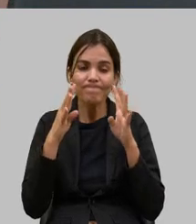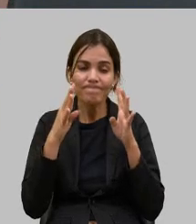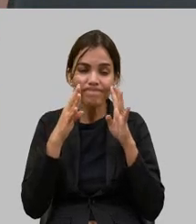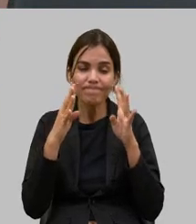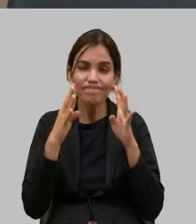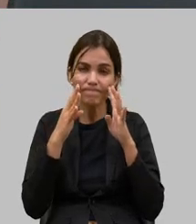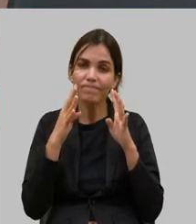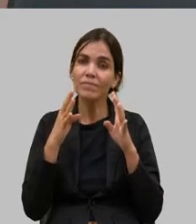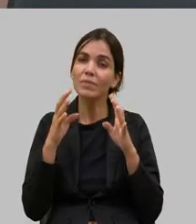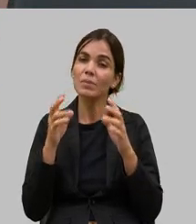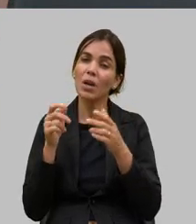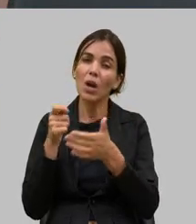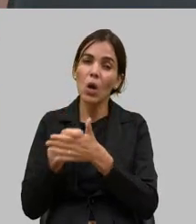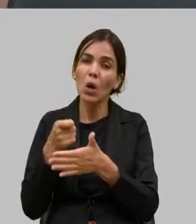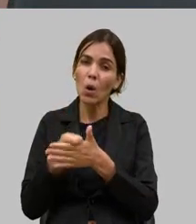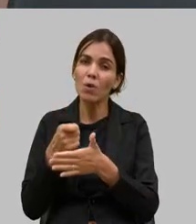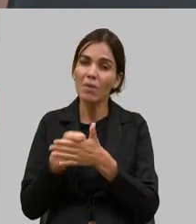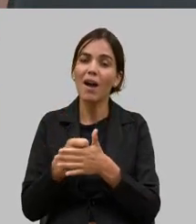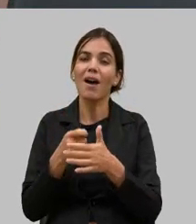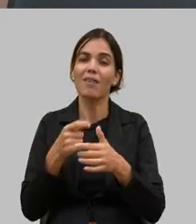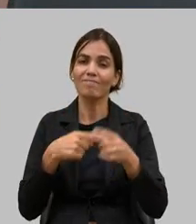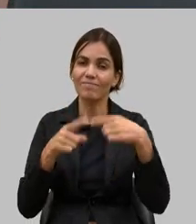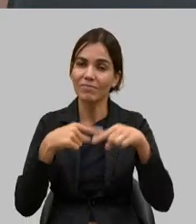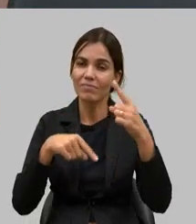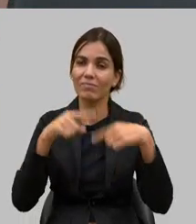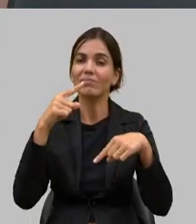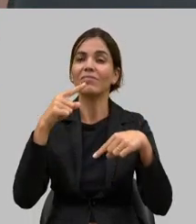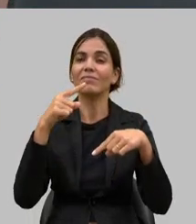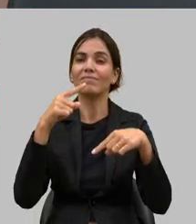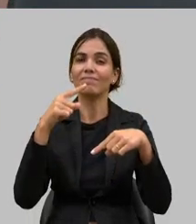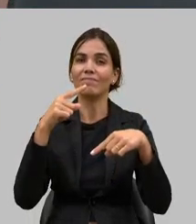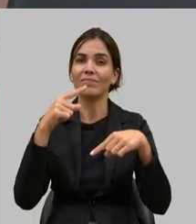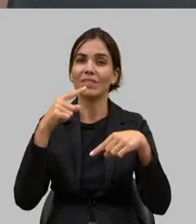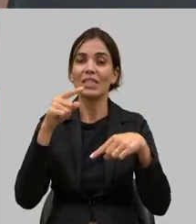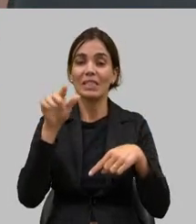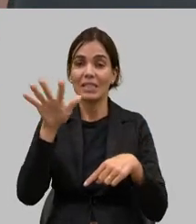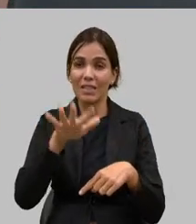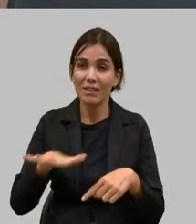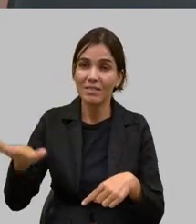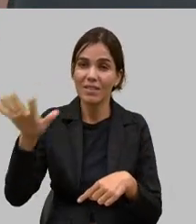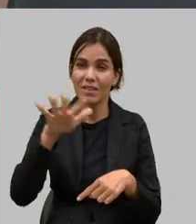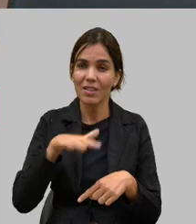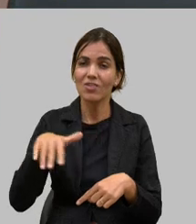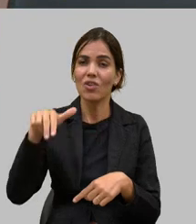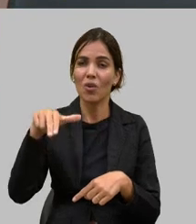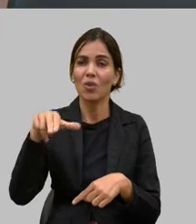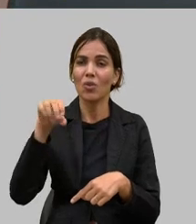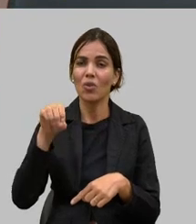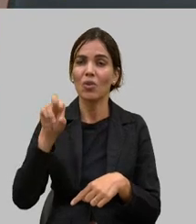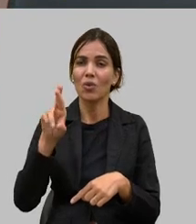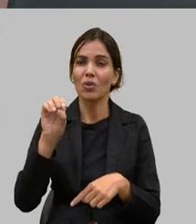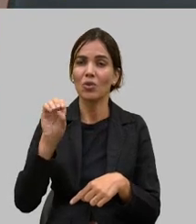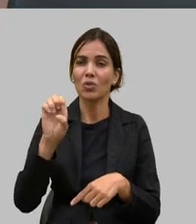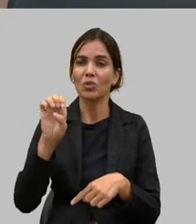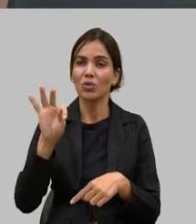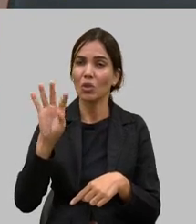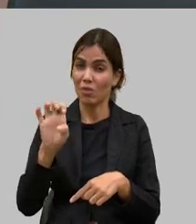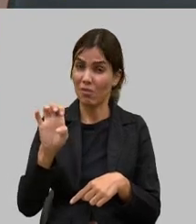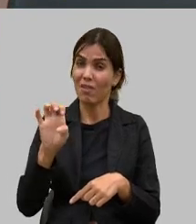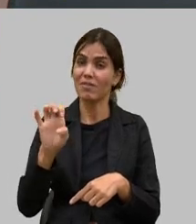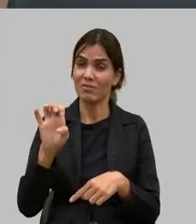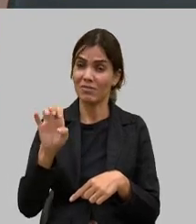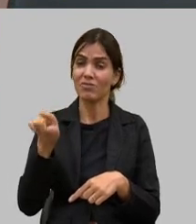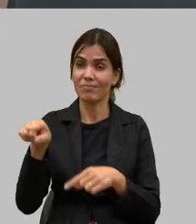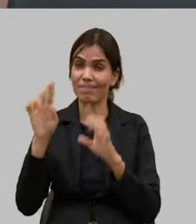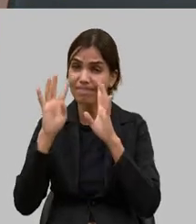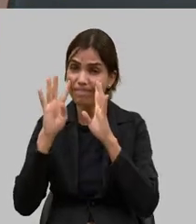avanços e essas inaugurações sejam priorizadas nas regiões noroestes e a região noroeste não é de fato a região onde